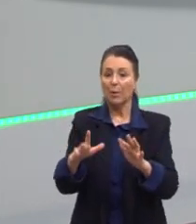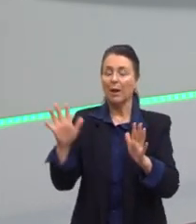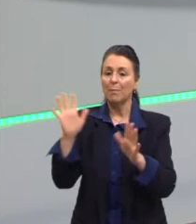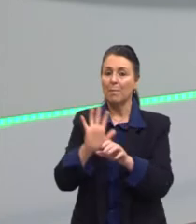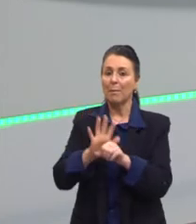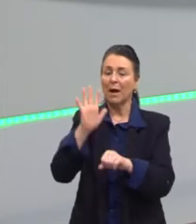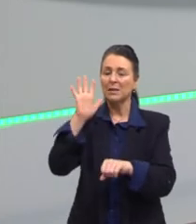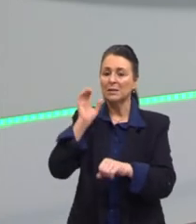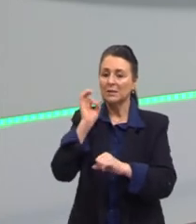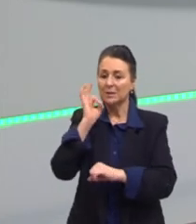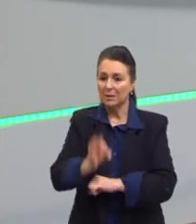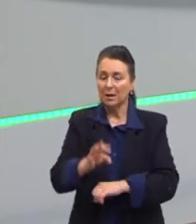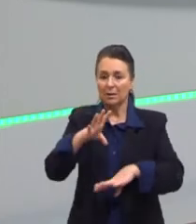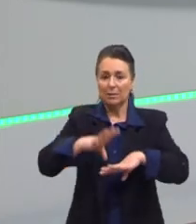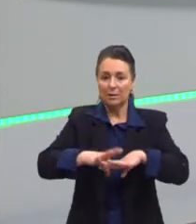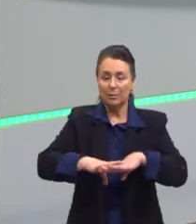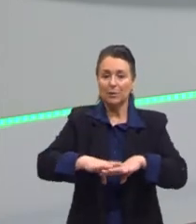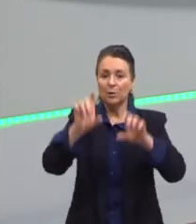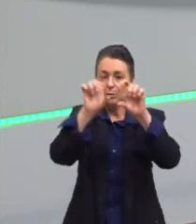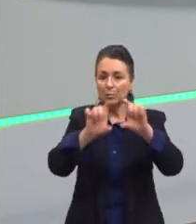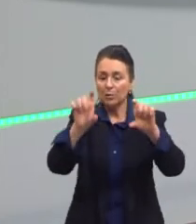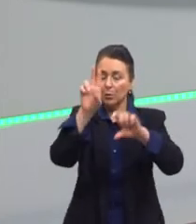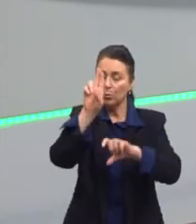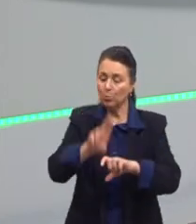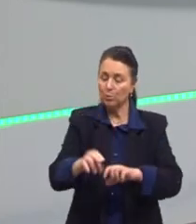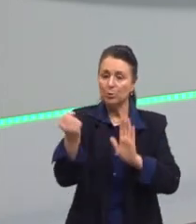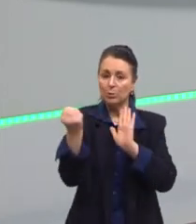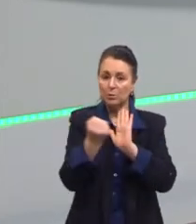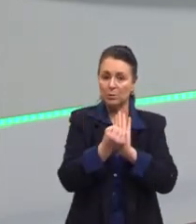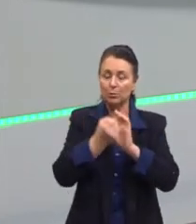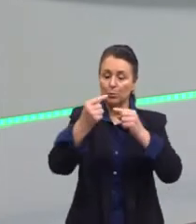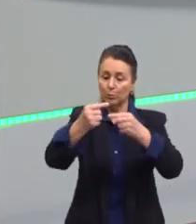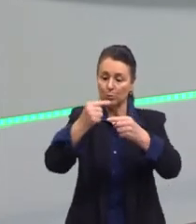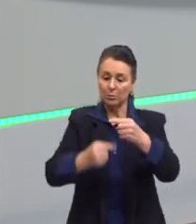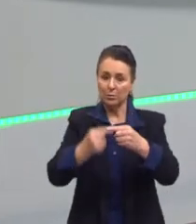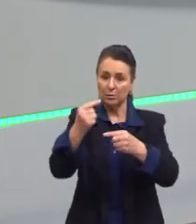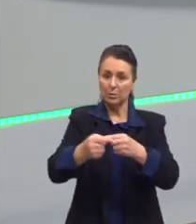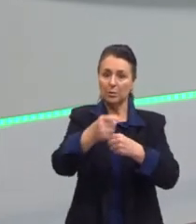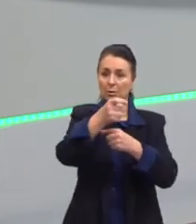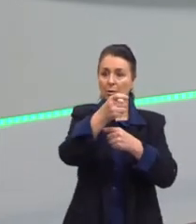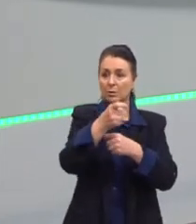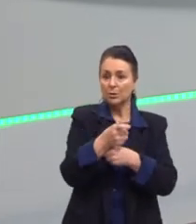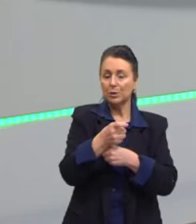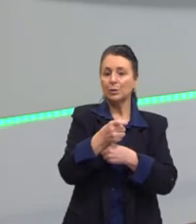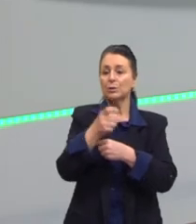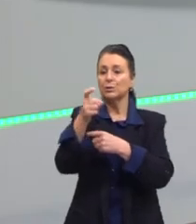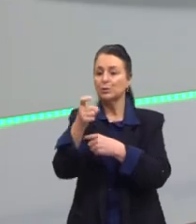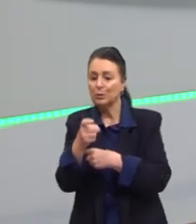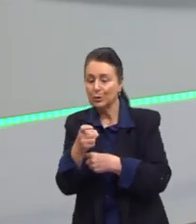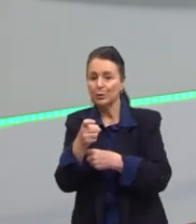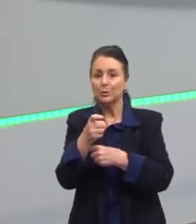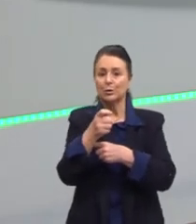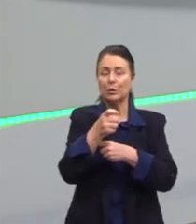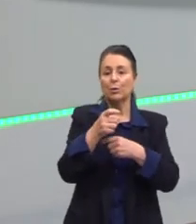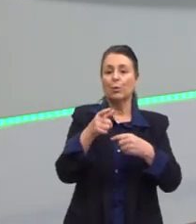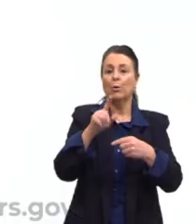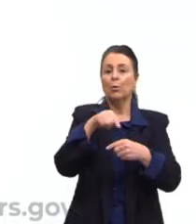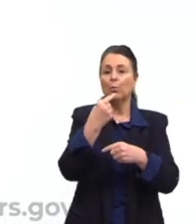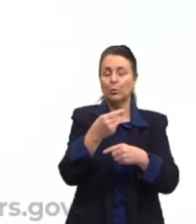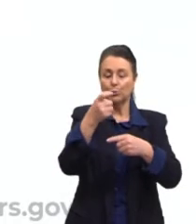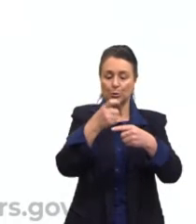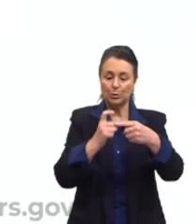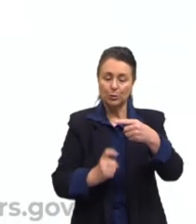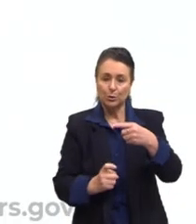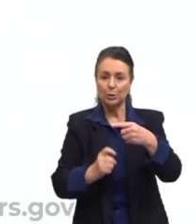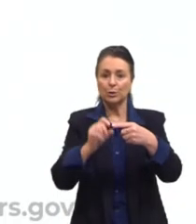matemática e a computação se utilizam dessa forma simbólica e proporcional. X falou a respeito de X com X ou usando